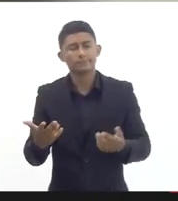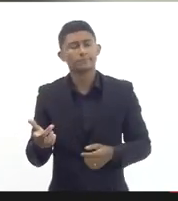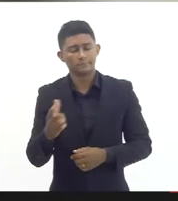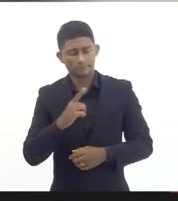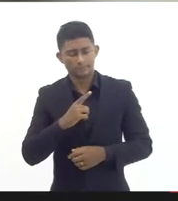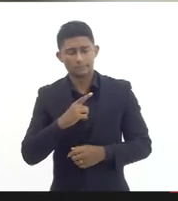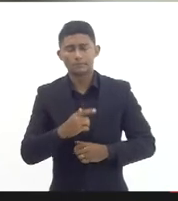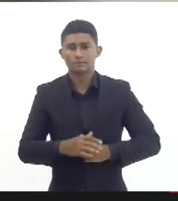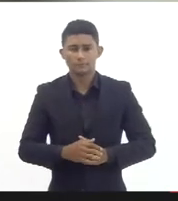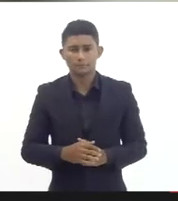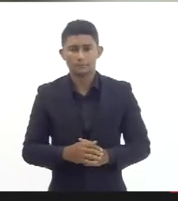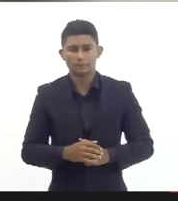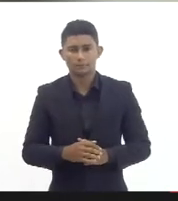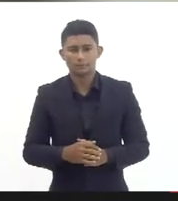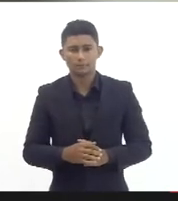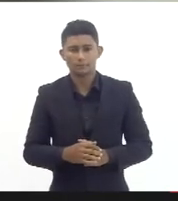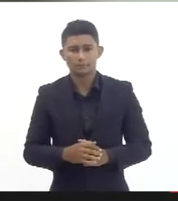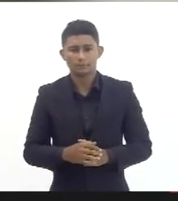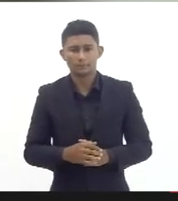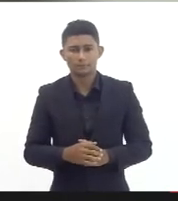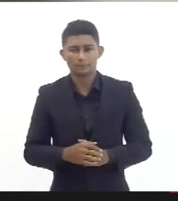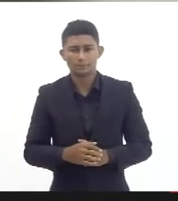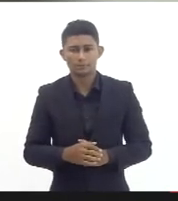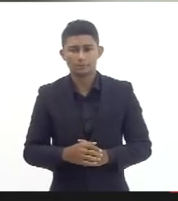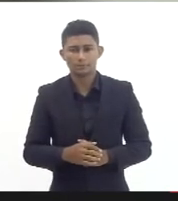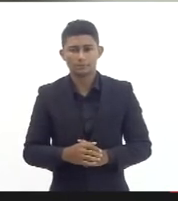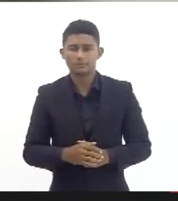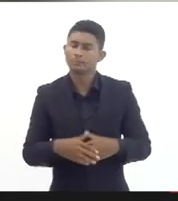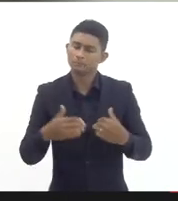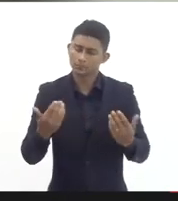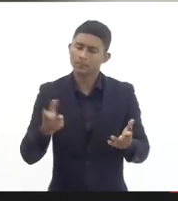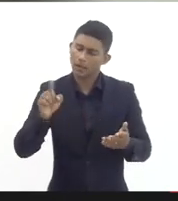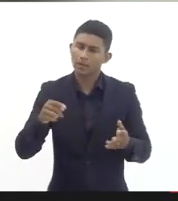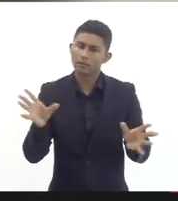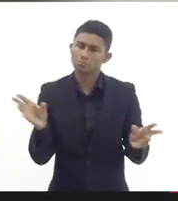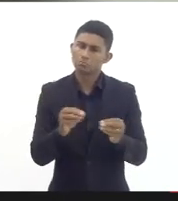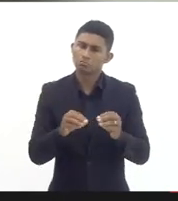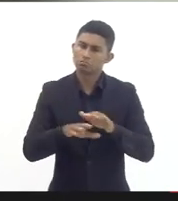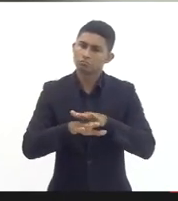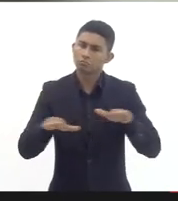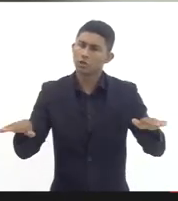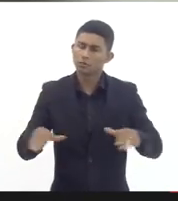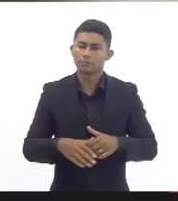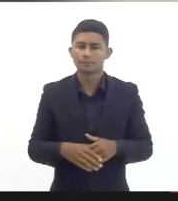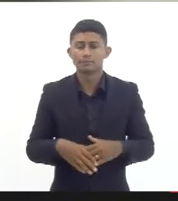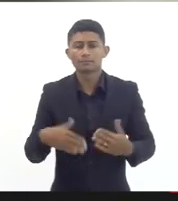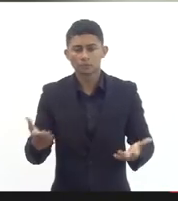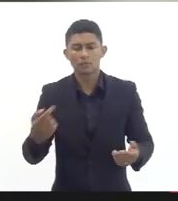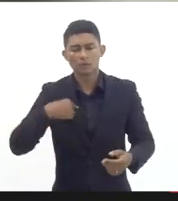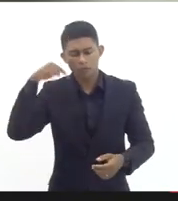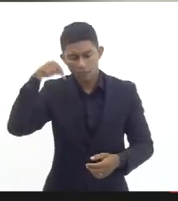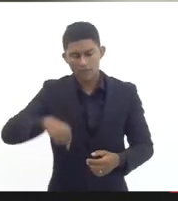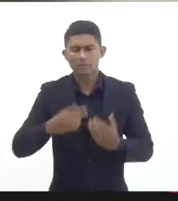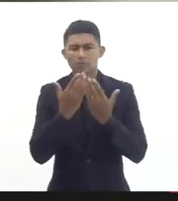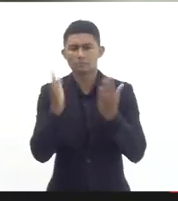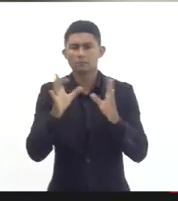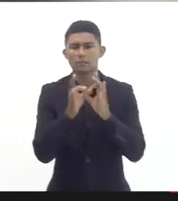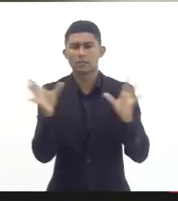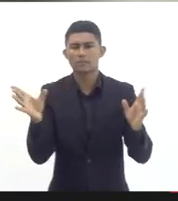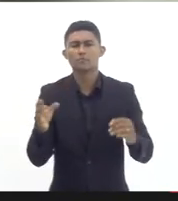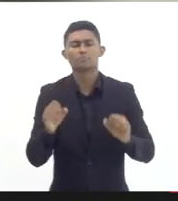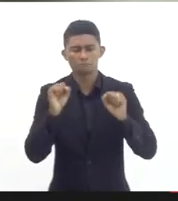e enfim era isso que eu tinha para colocar coloco à disposição para outros esclarecimentos